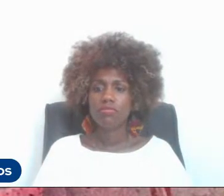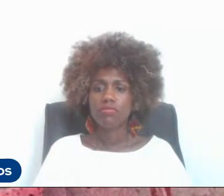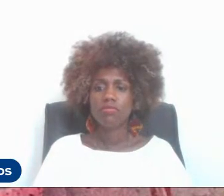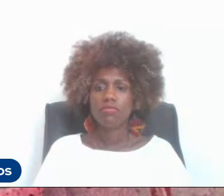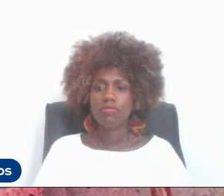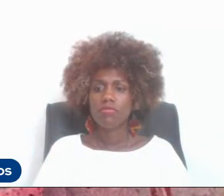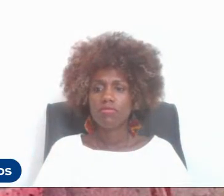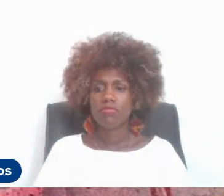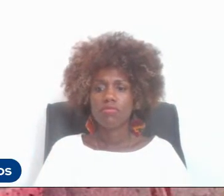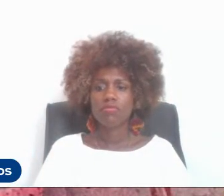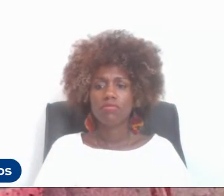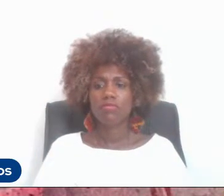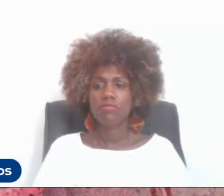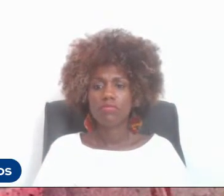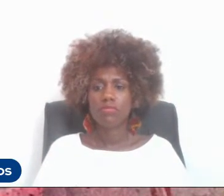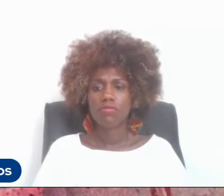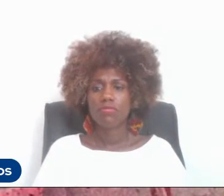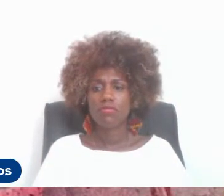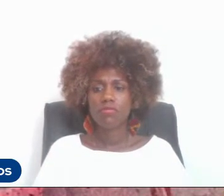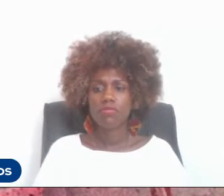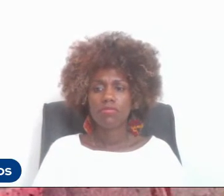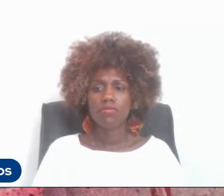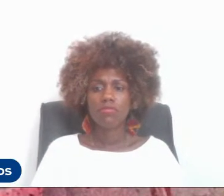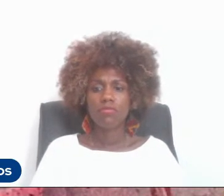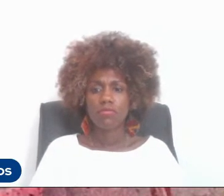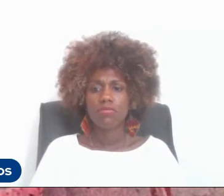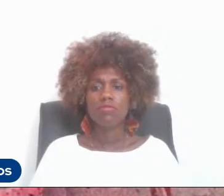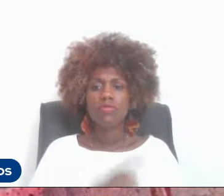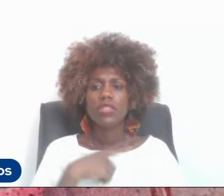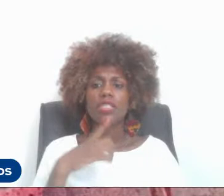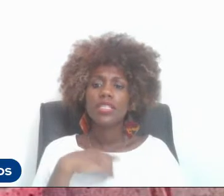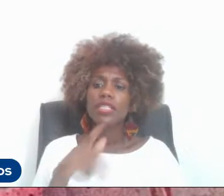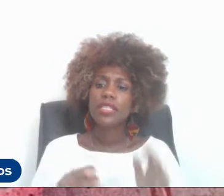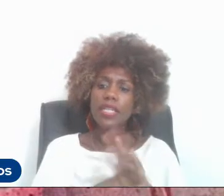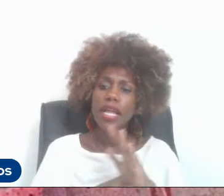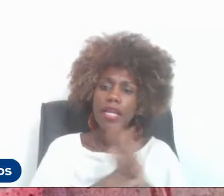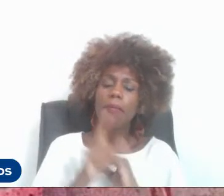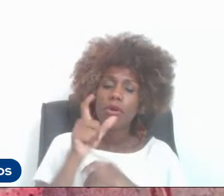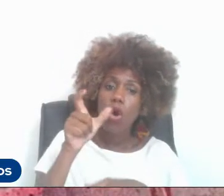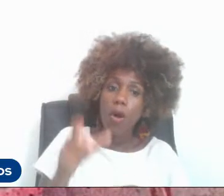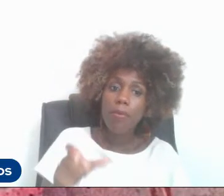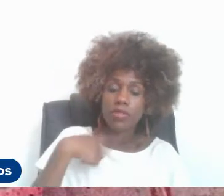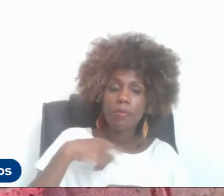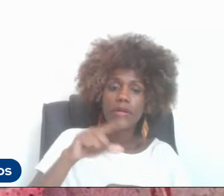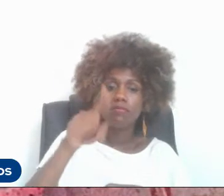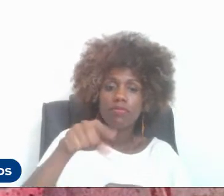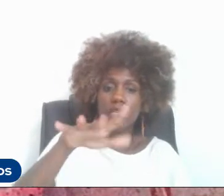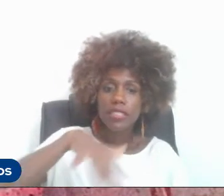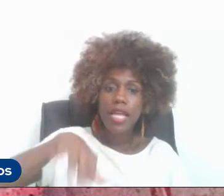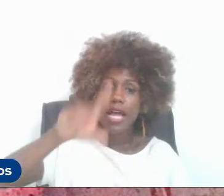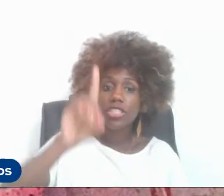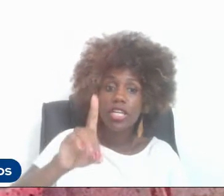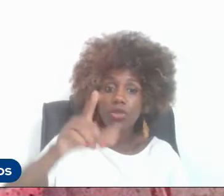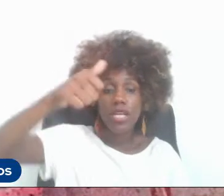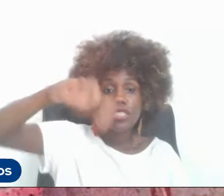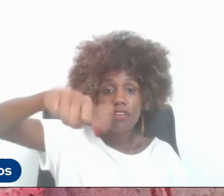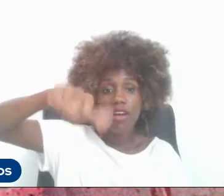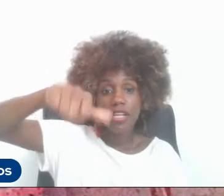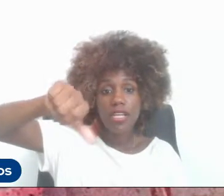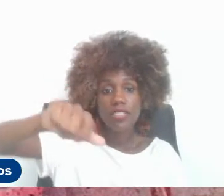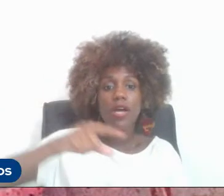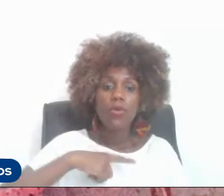A presidência da CAPES, que é o braço executivo, as diretorias, e na diretoria de avaliação a gente tem o